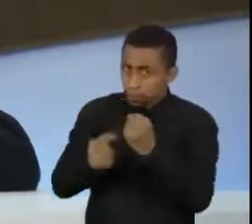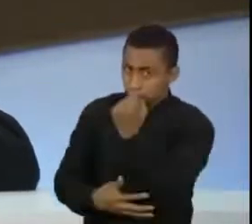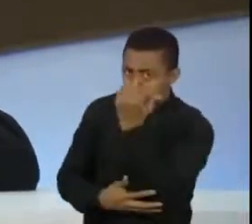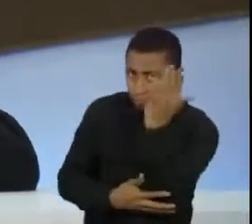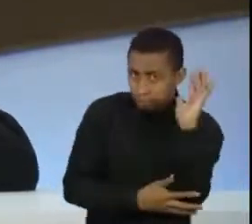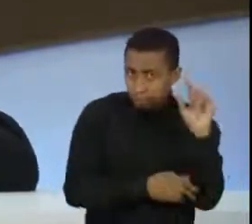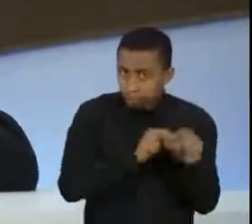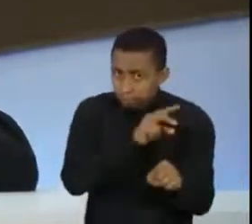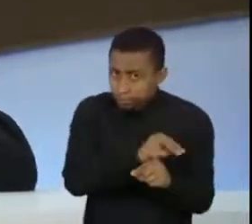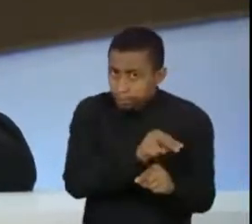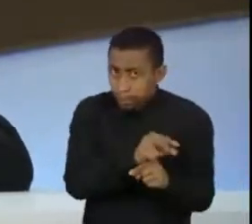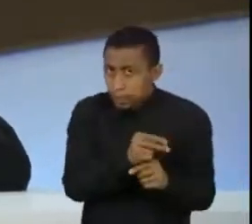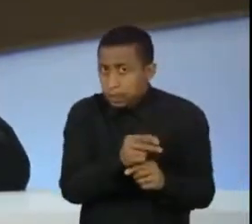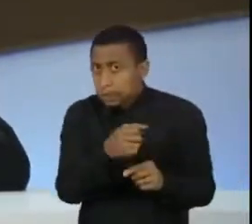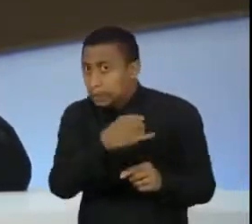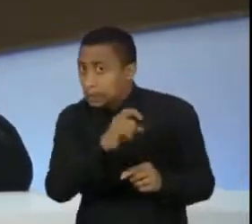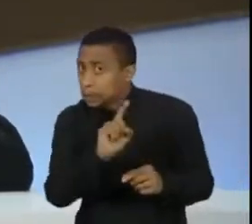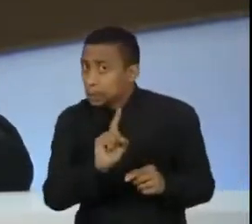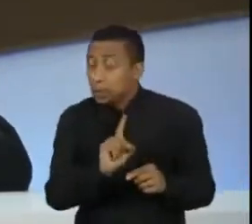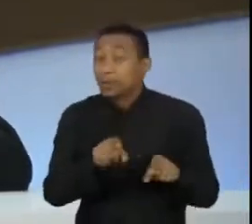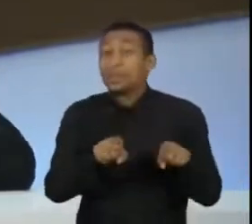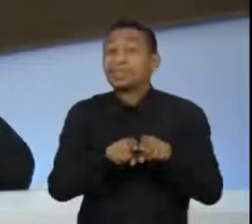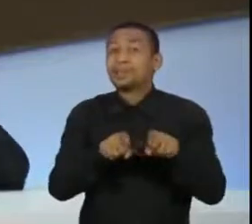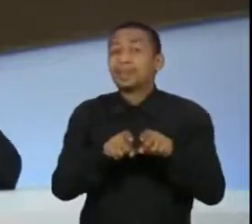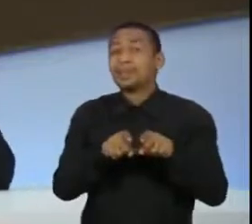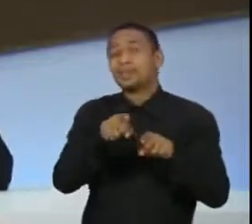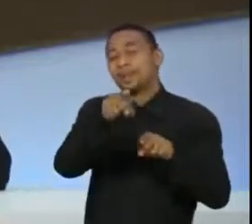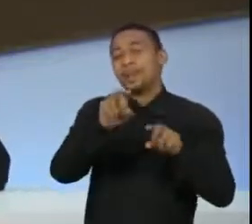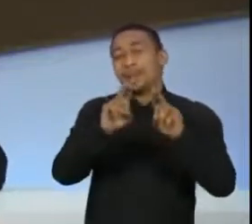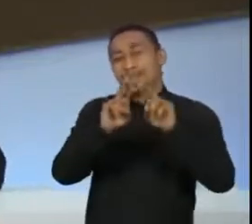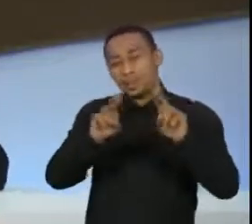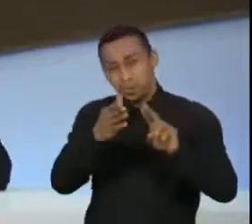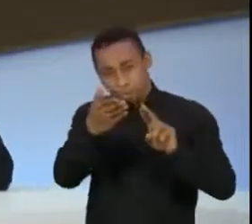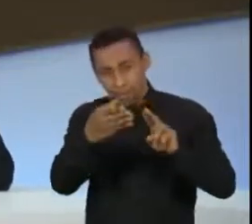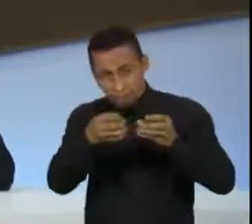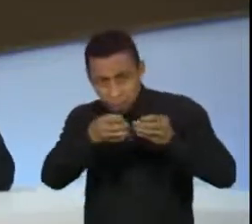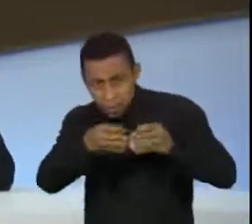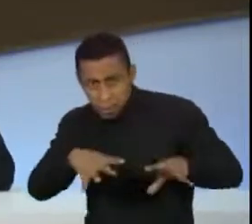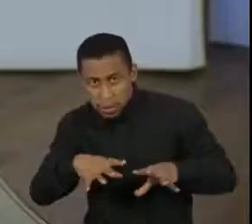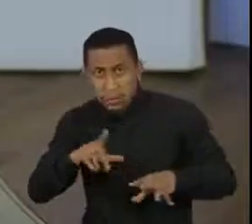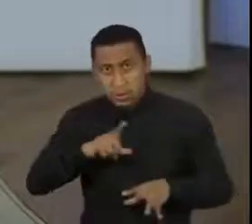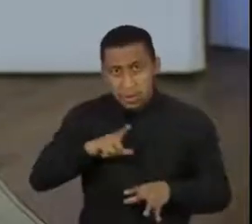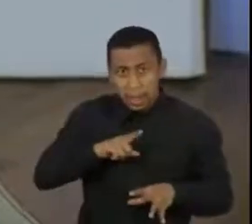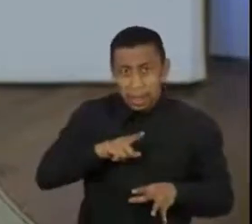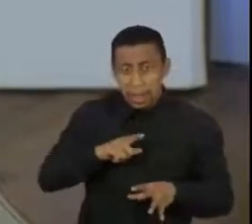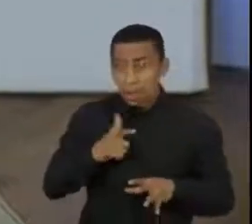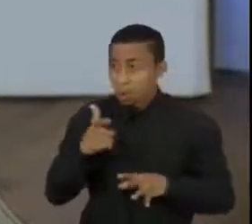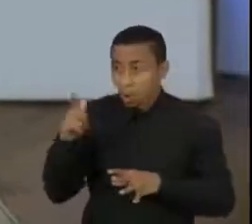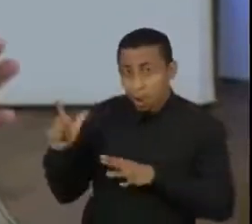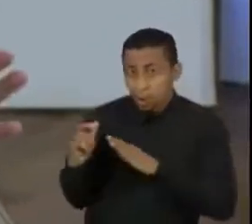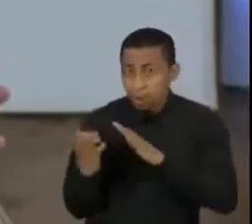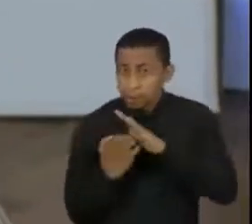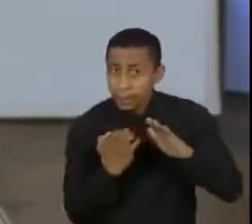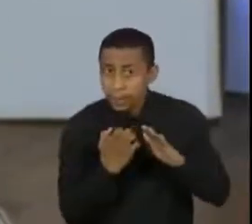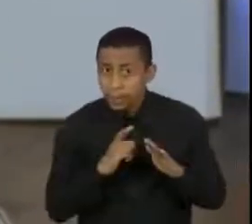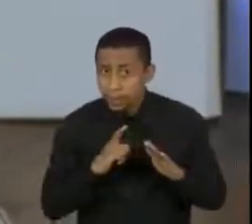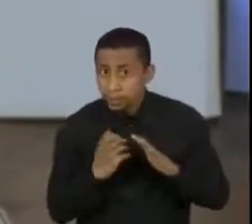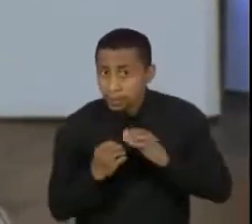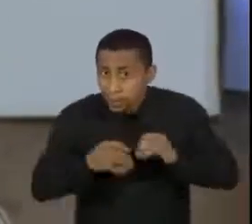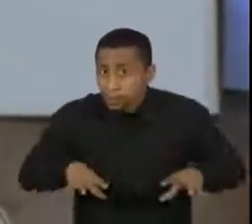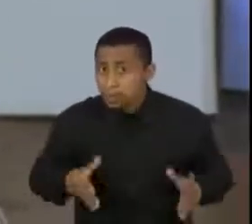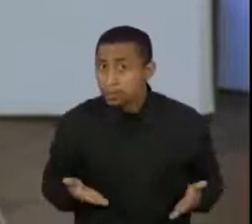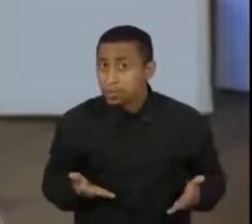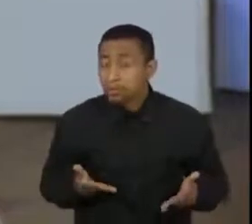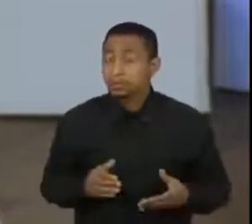que maneira isso afeta os negócios da Natura e de outras empresas? Existe uma grande desconfiança hoje em